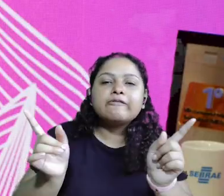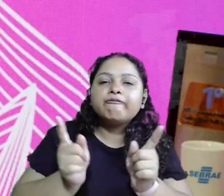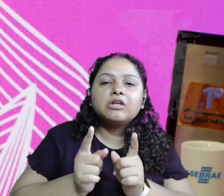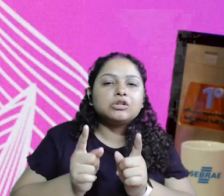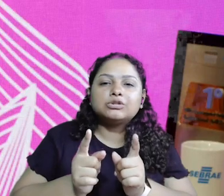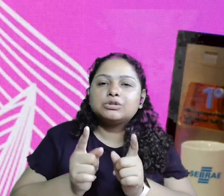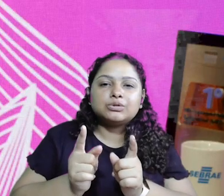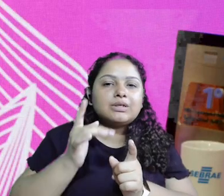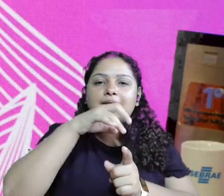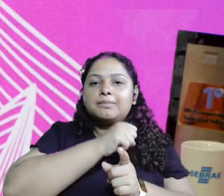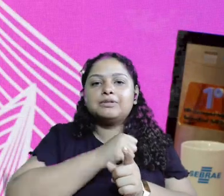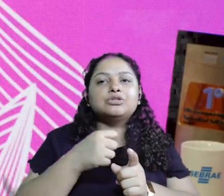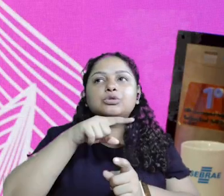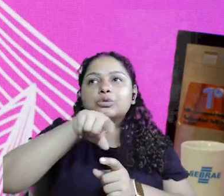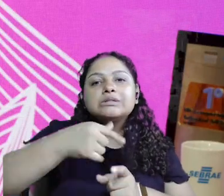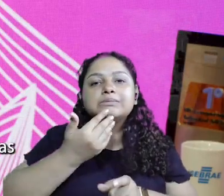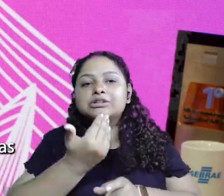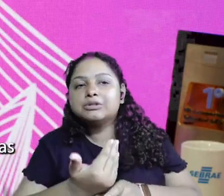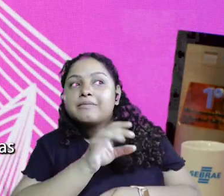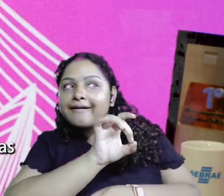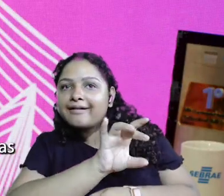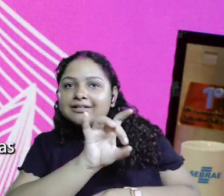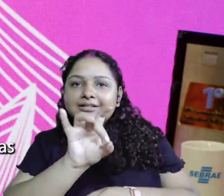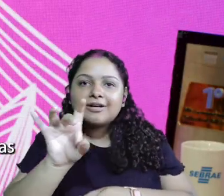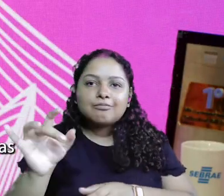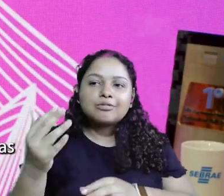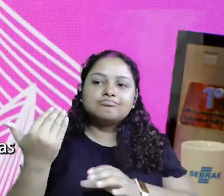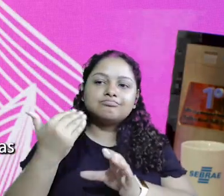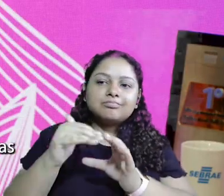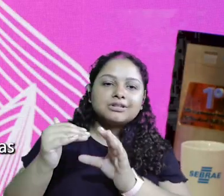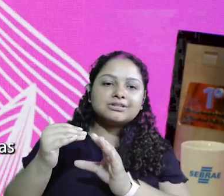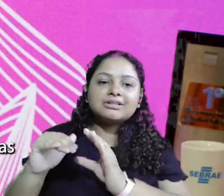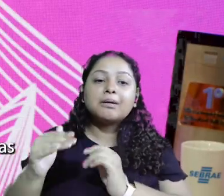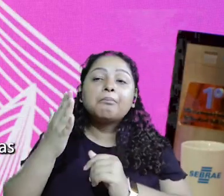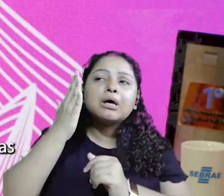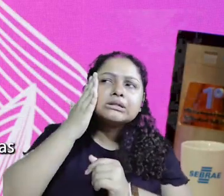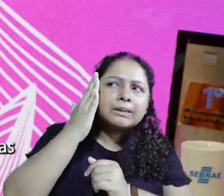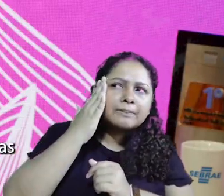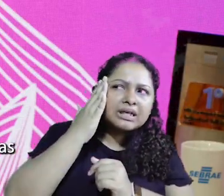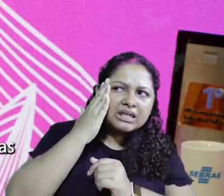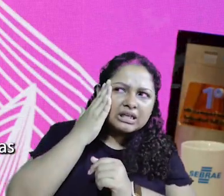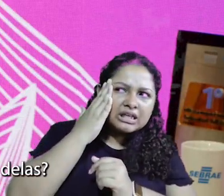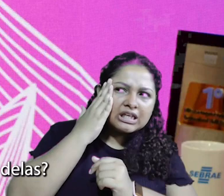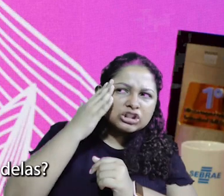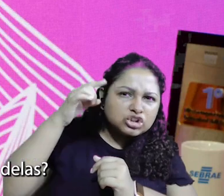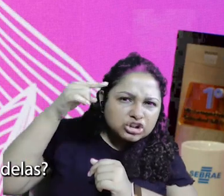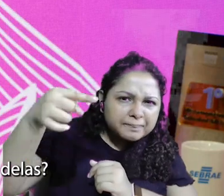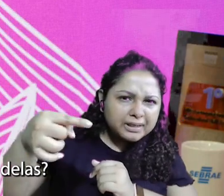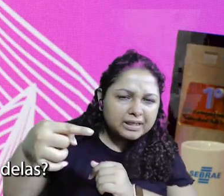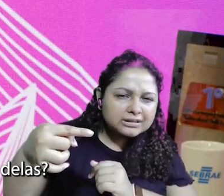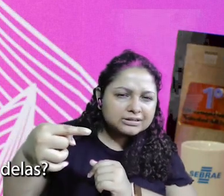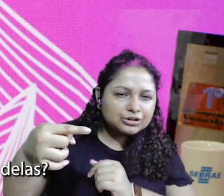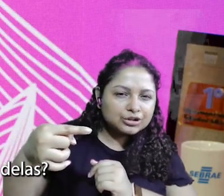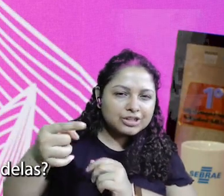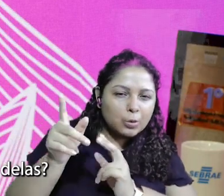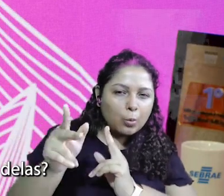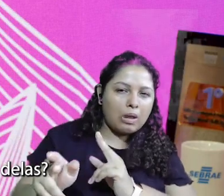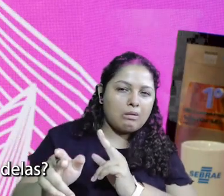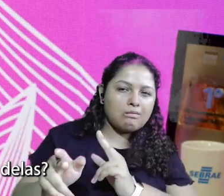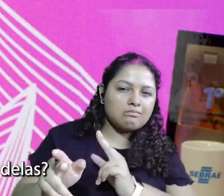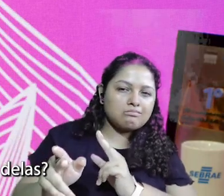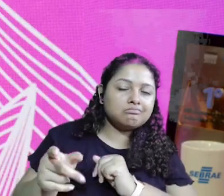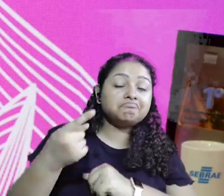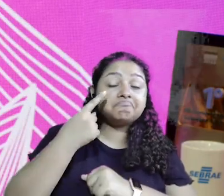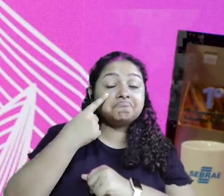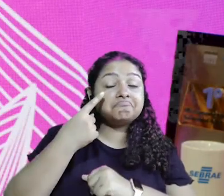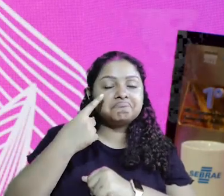um takezinho rapidinho que a gente pediu para cada uma delas mandar, para saber, será que é tão bonitinho assim o dia